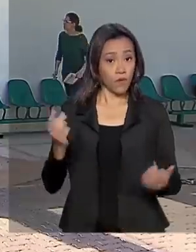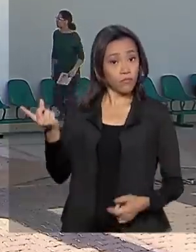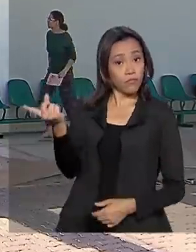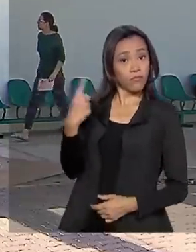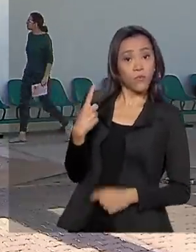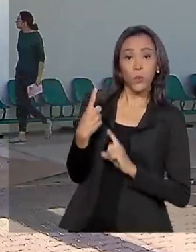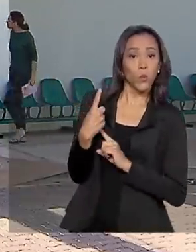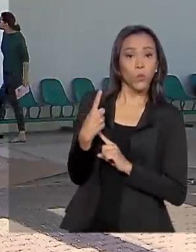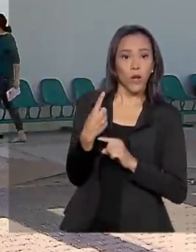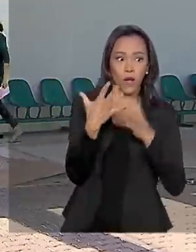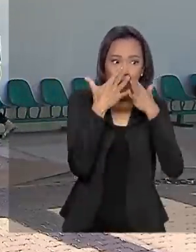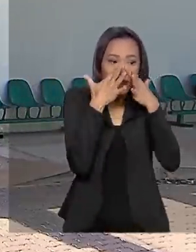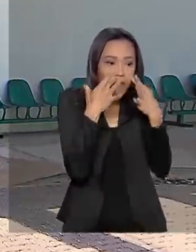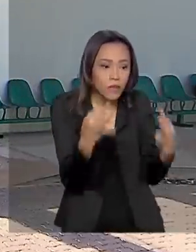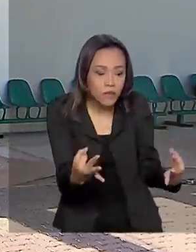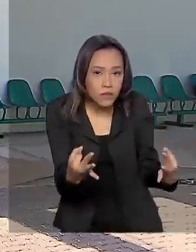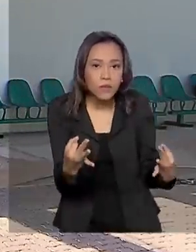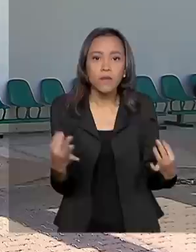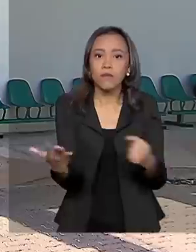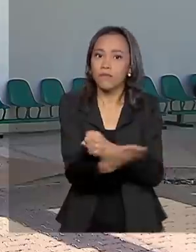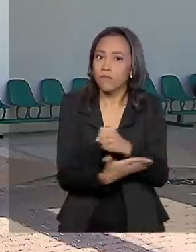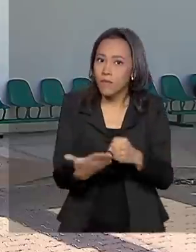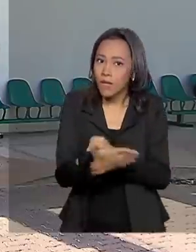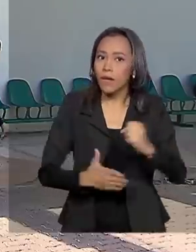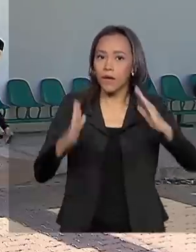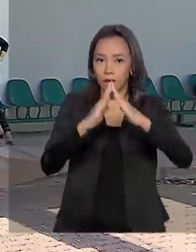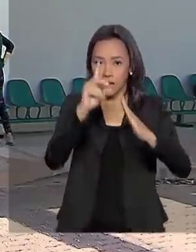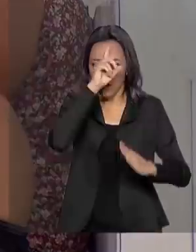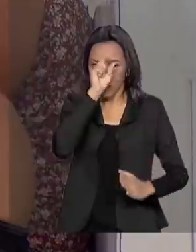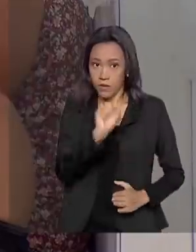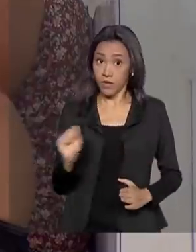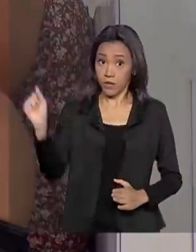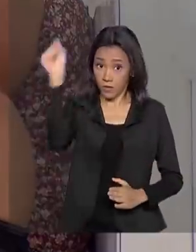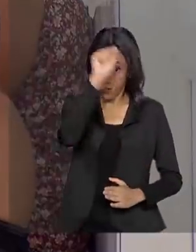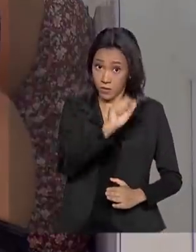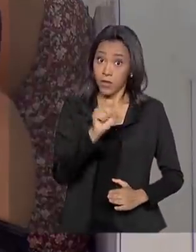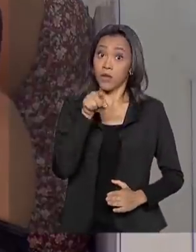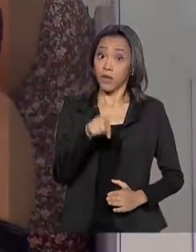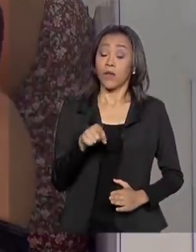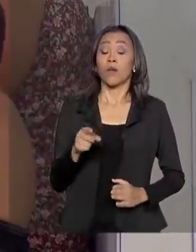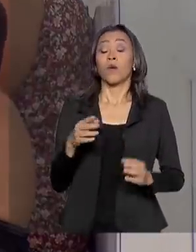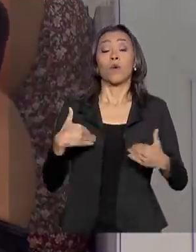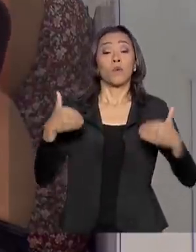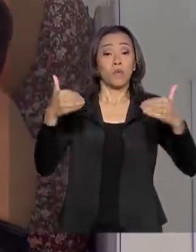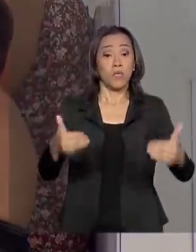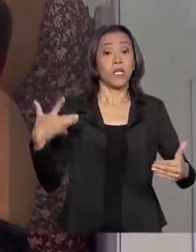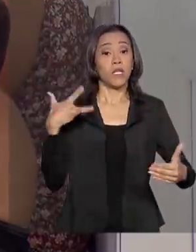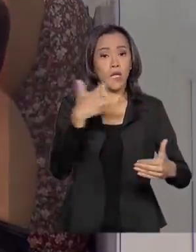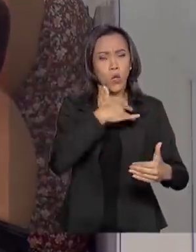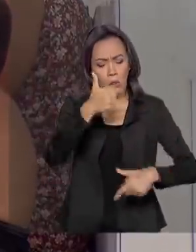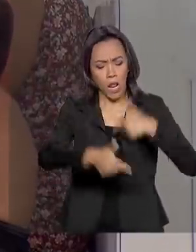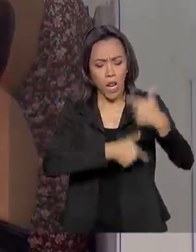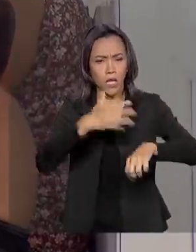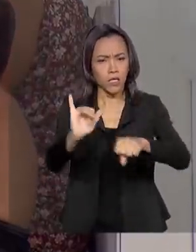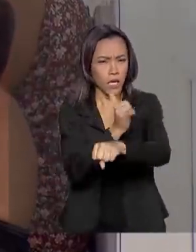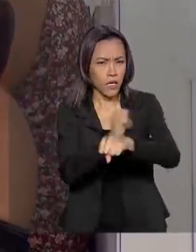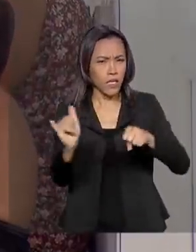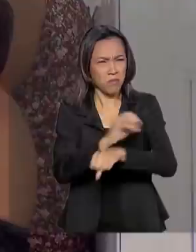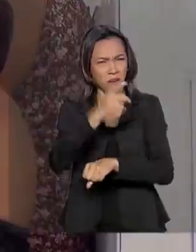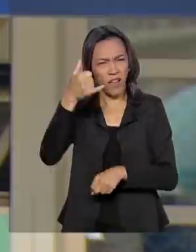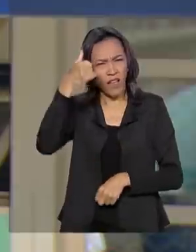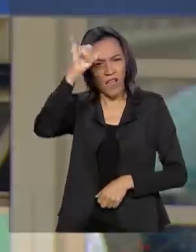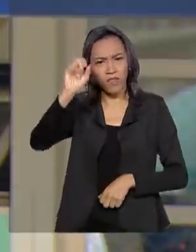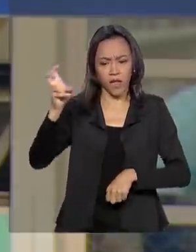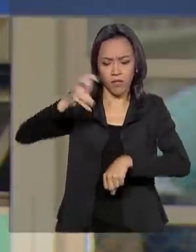de ordem são atenção primária. A aposta do Ministério da Saúde para conter o avanço da pandemia de coronavírus no